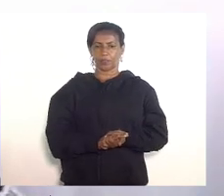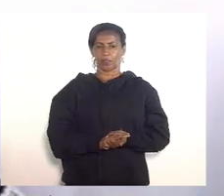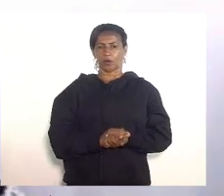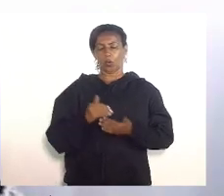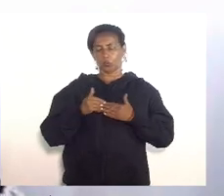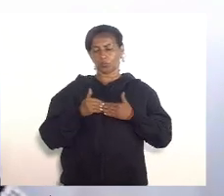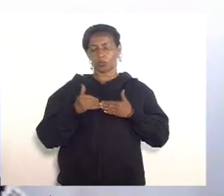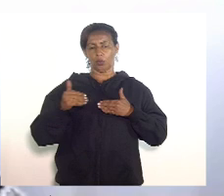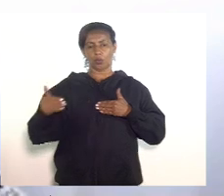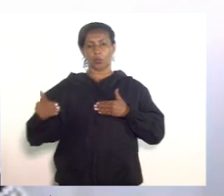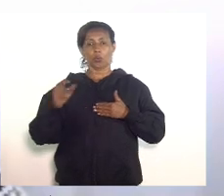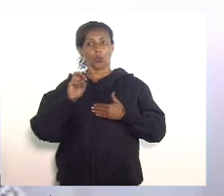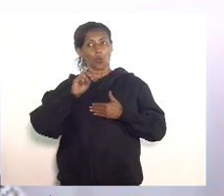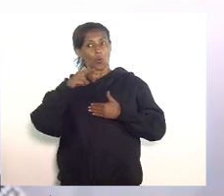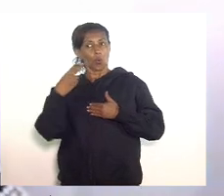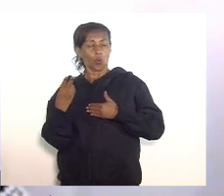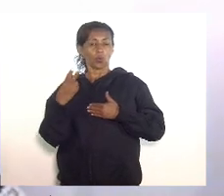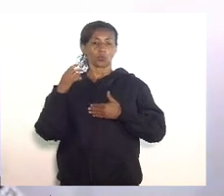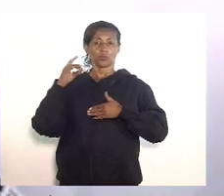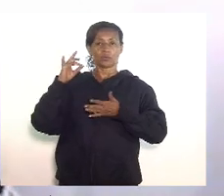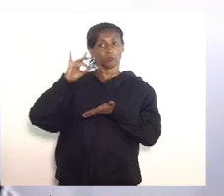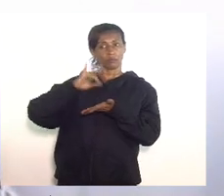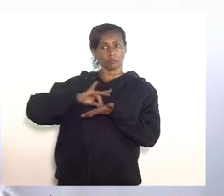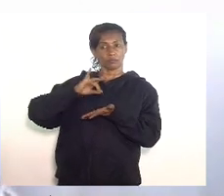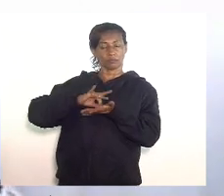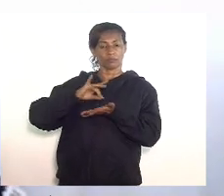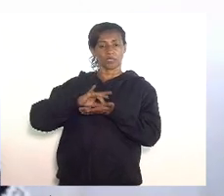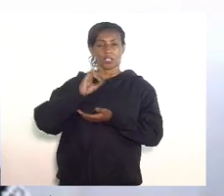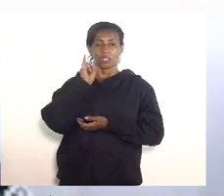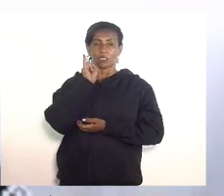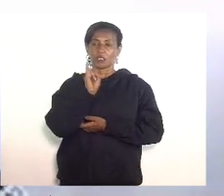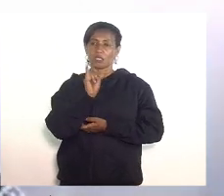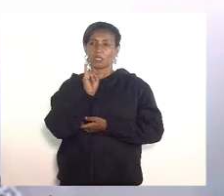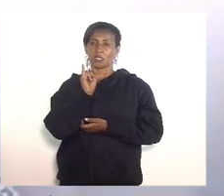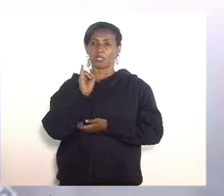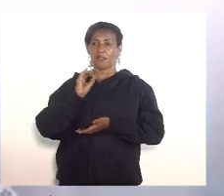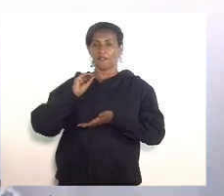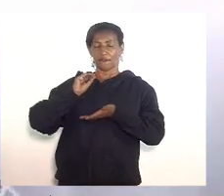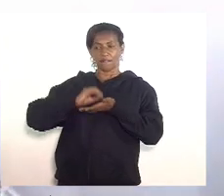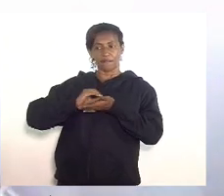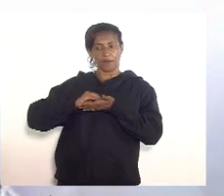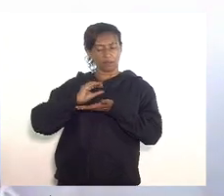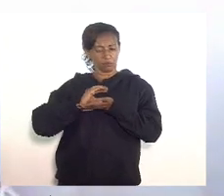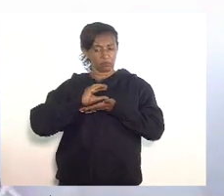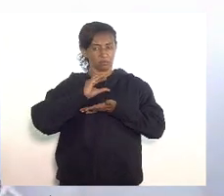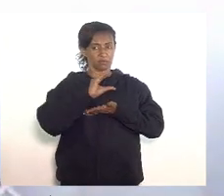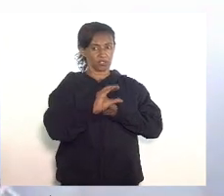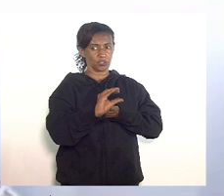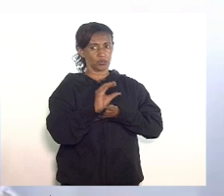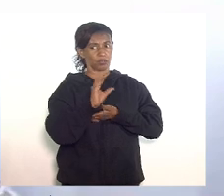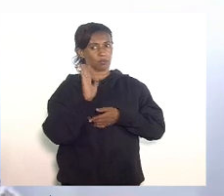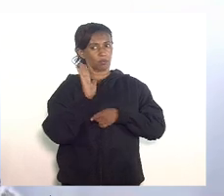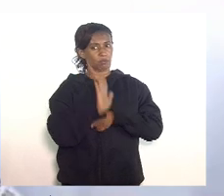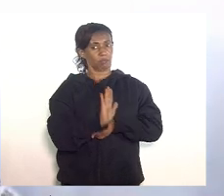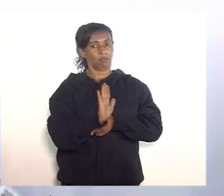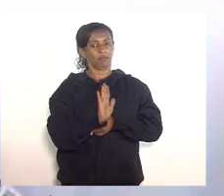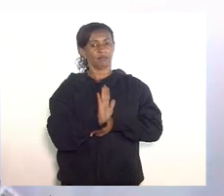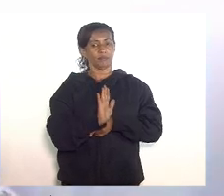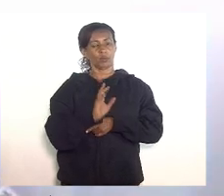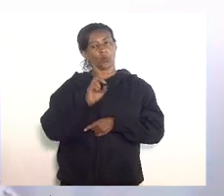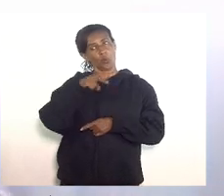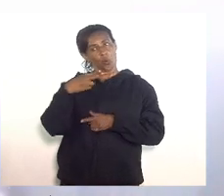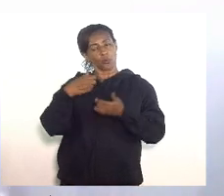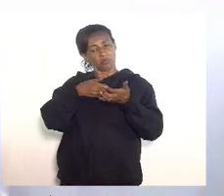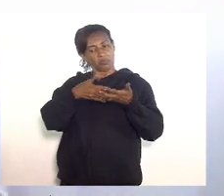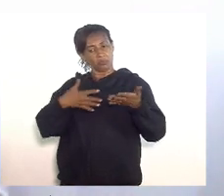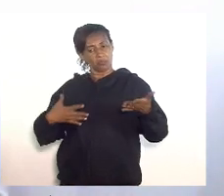prolongue ou se realmente não está havendo o investimento necessário e a gente pode discorrer aqui como bem disse